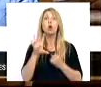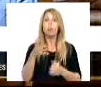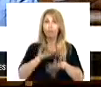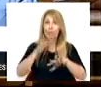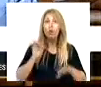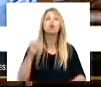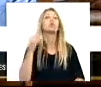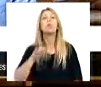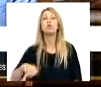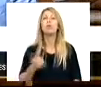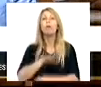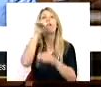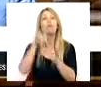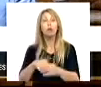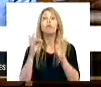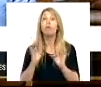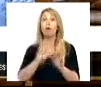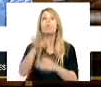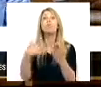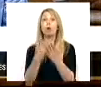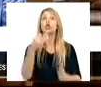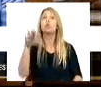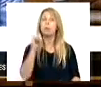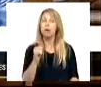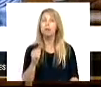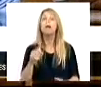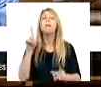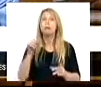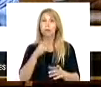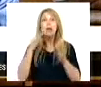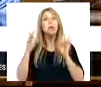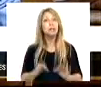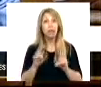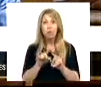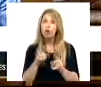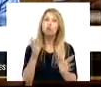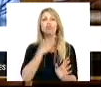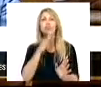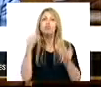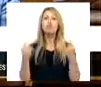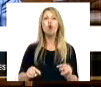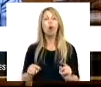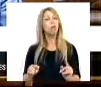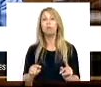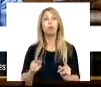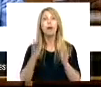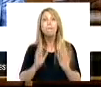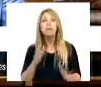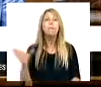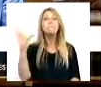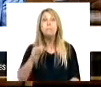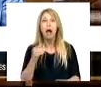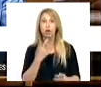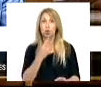votar favoravelmente a proposta do PS, mas também é certo que isso não chega, é pouco, é muito pouco, é preciso mais, muito mais,